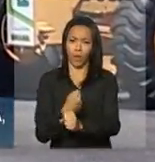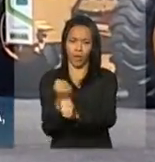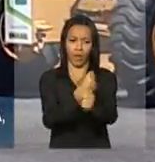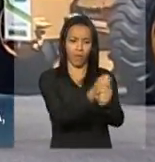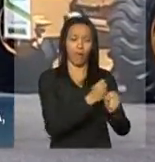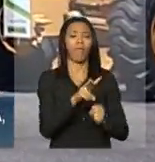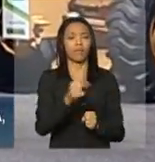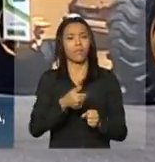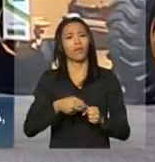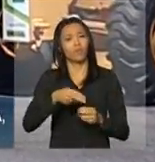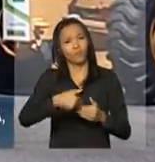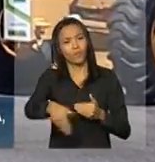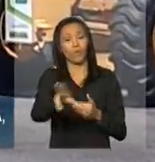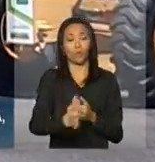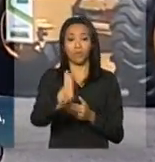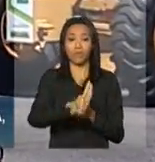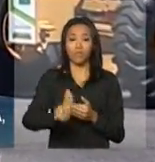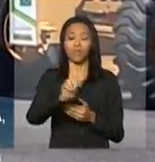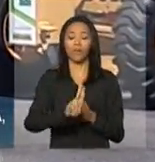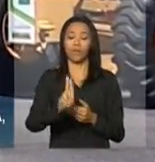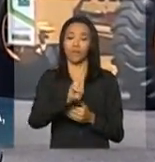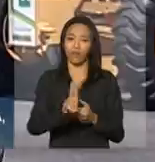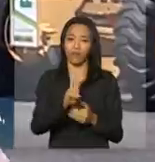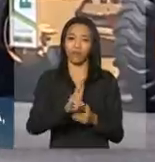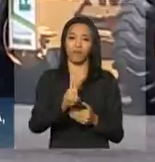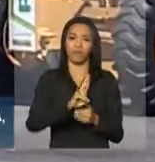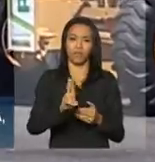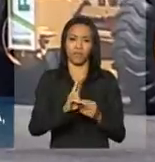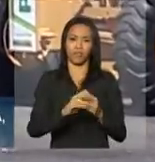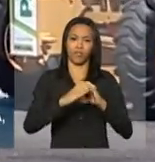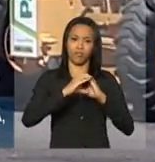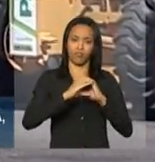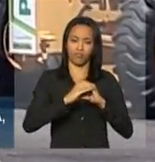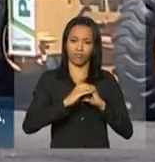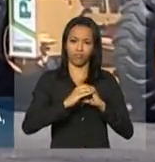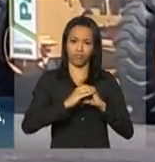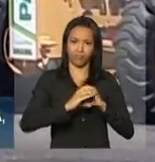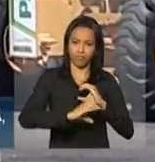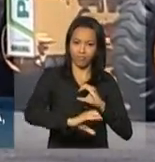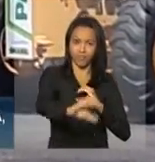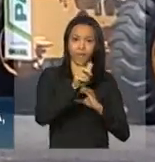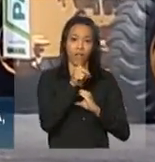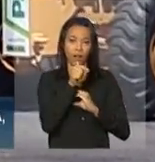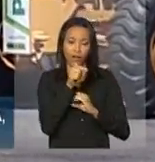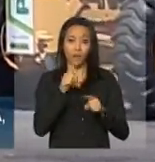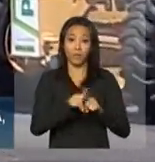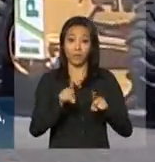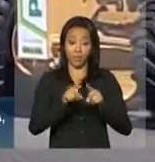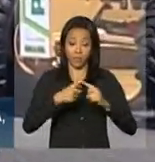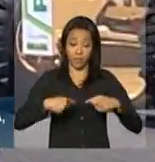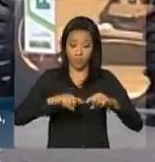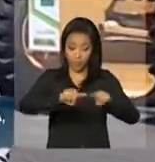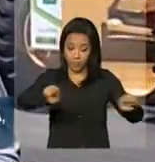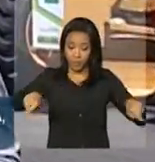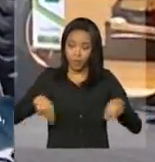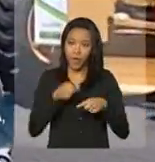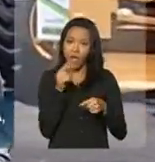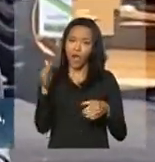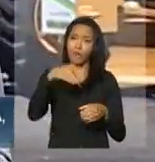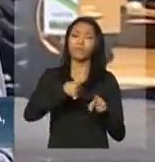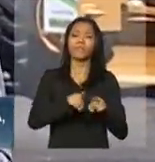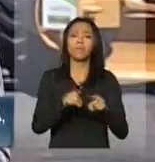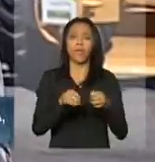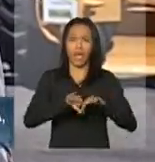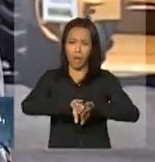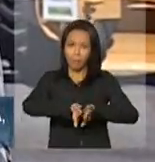utilizadas na construção de obras de infraestrutura hídrica, armazenamento de água, abertura e manutenção